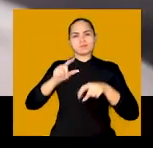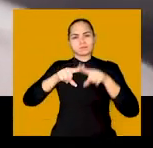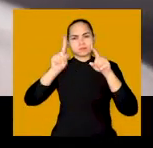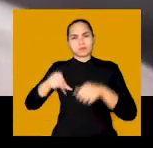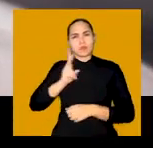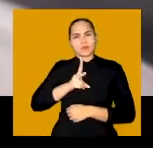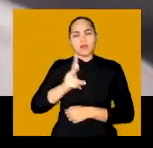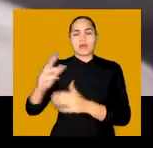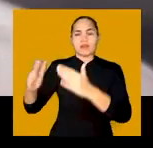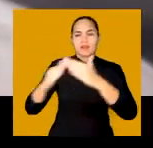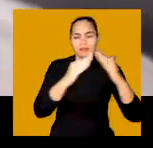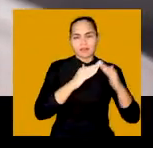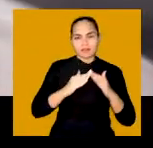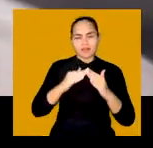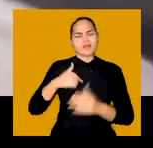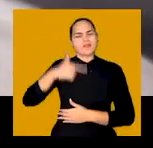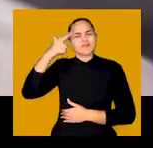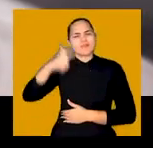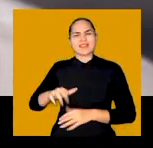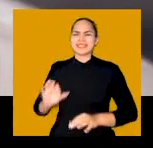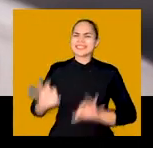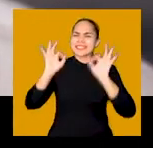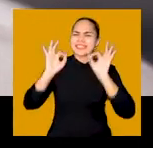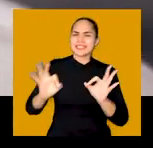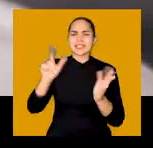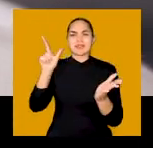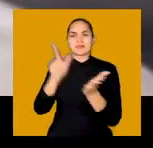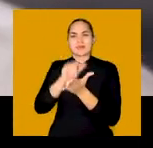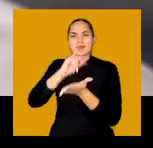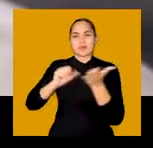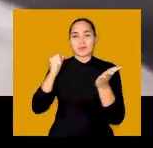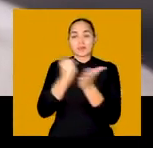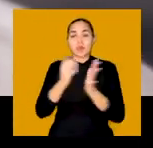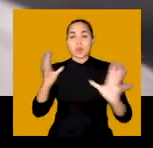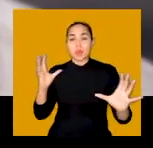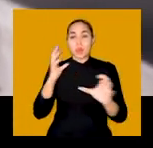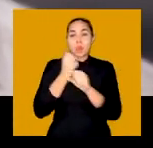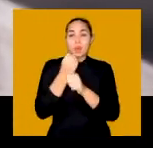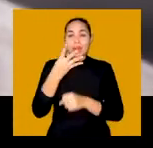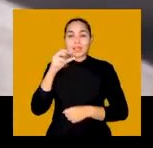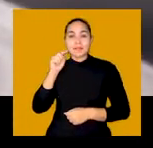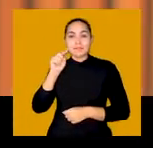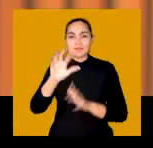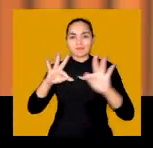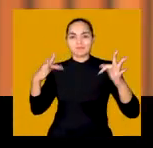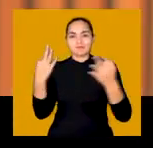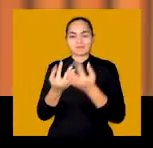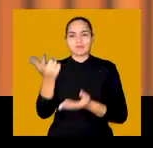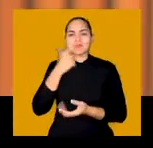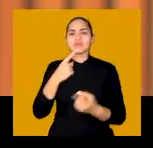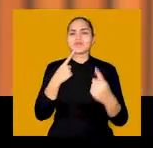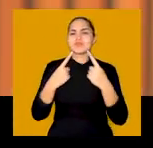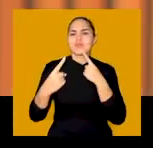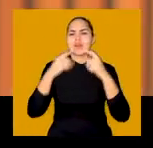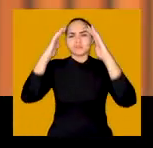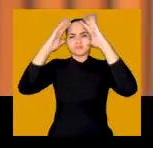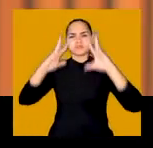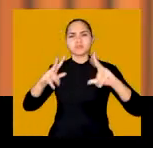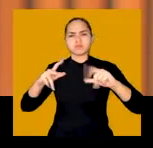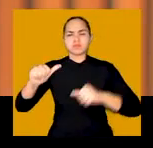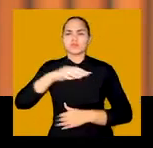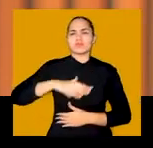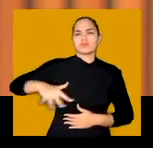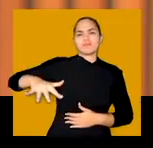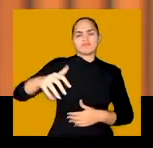Claudio começou na habitação e vou garantir o papel da casa para 40 mil pessoas. É com diálogos e somando